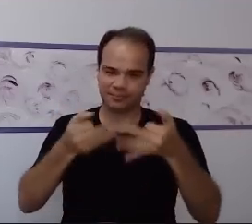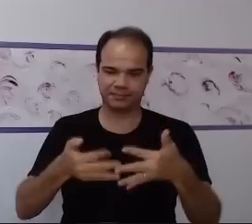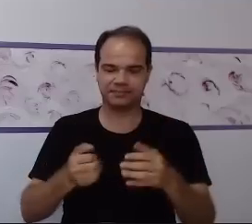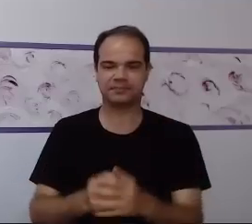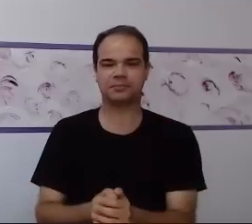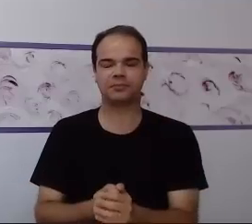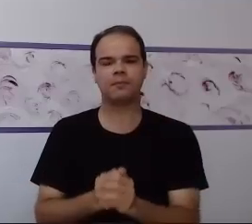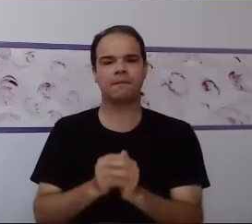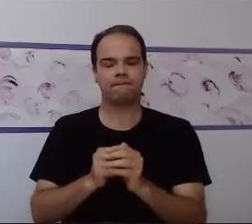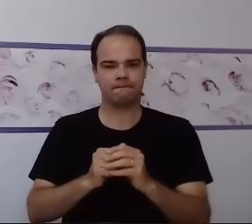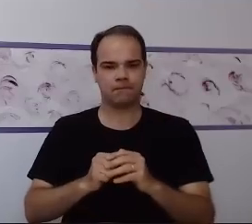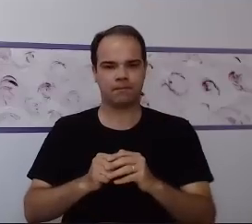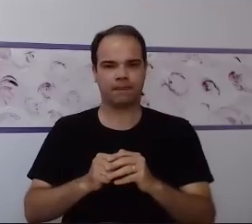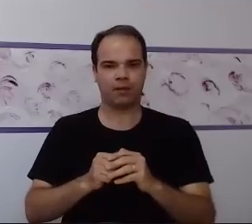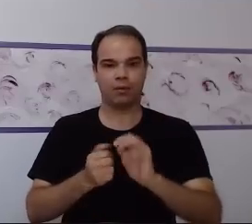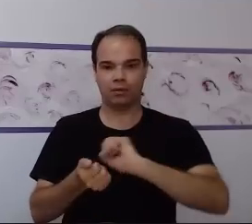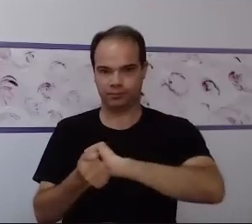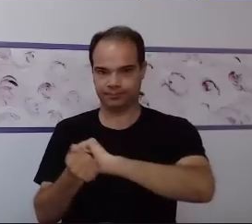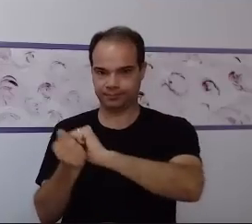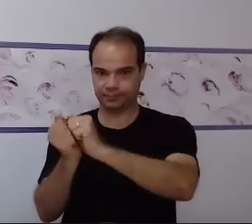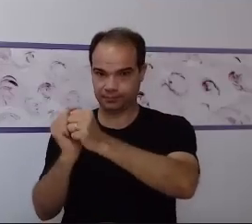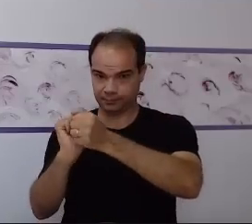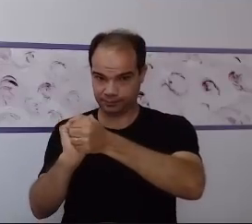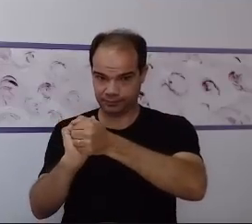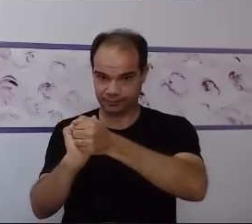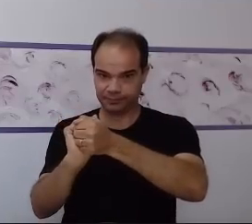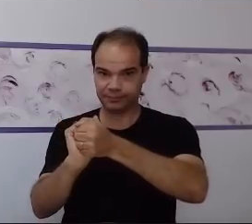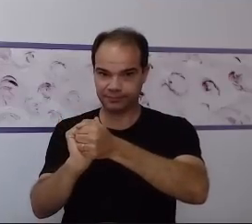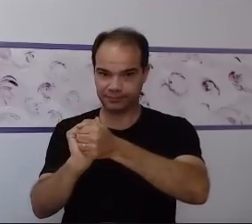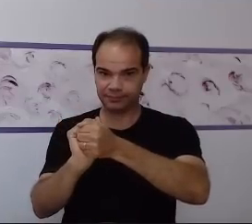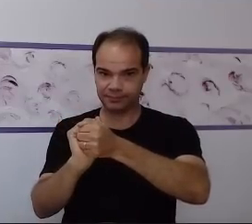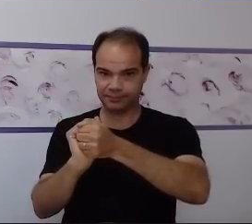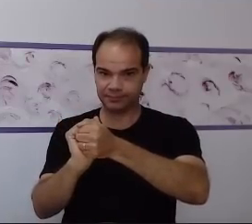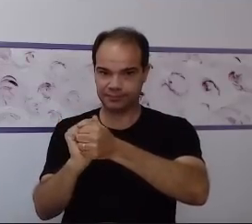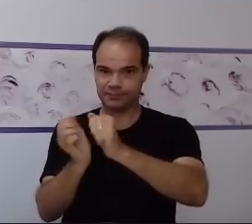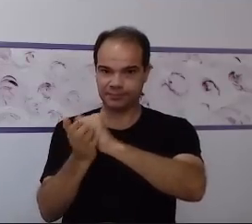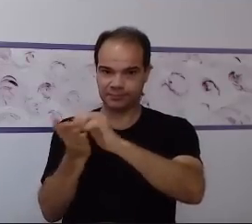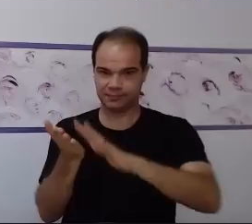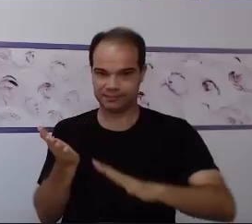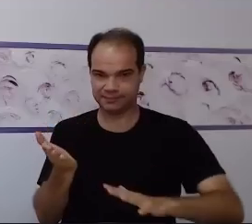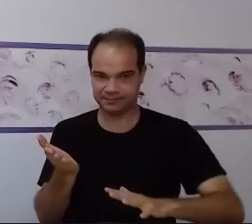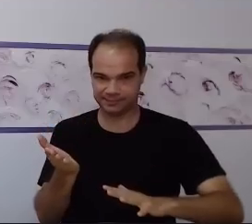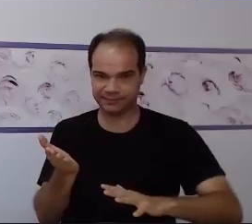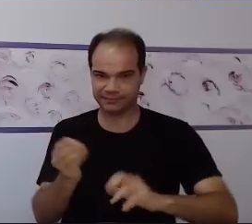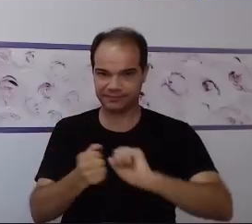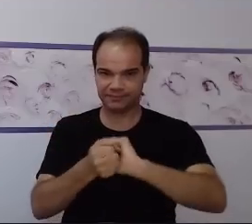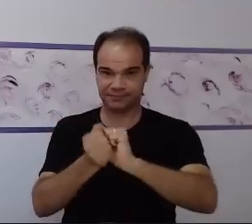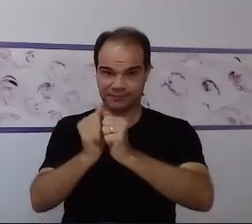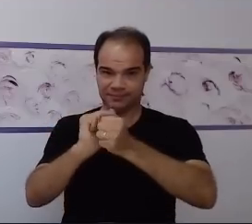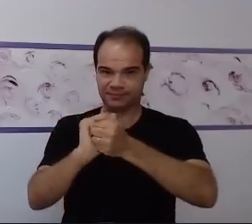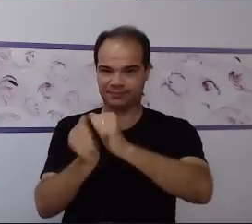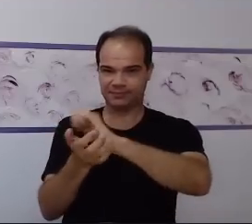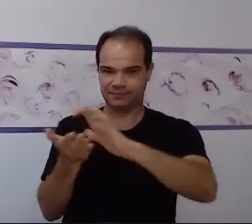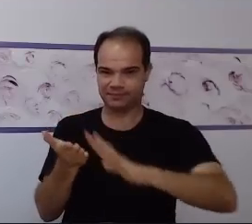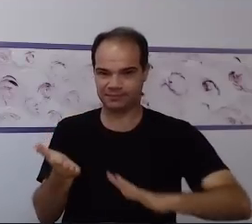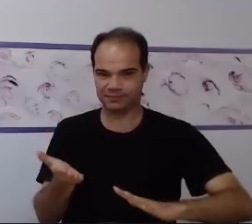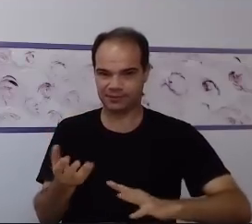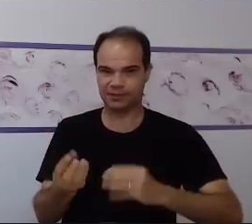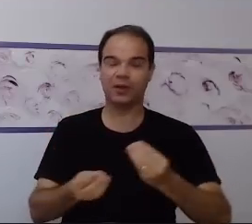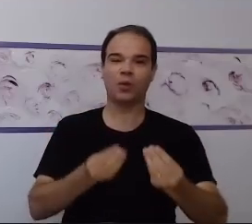Então, quando você fala de adequação, é o que eu já salientei, e Eliozi colocou com muita propriedade,